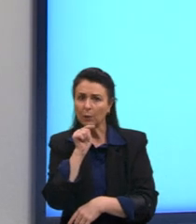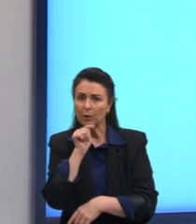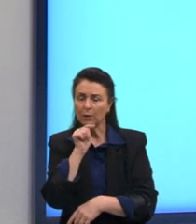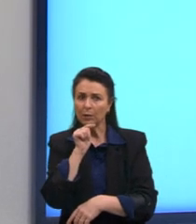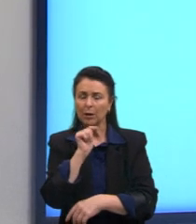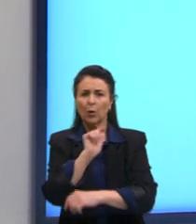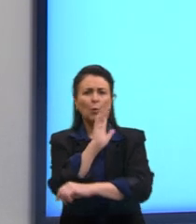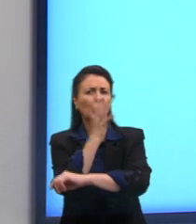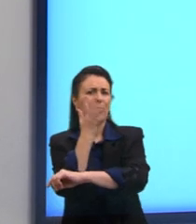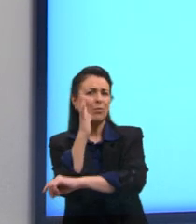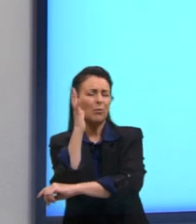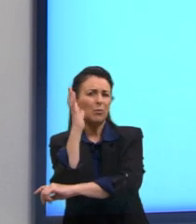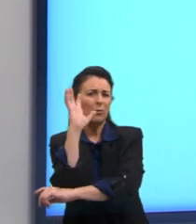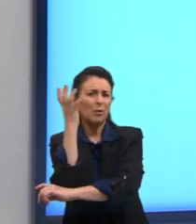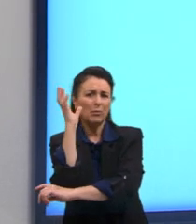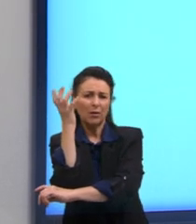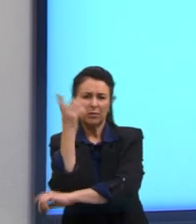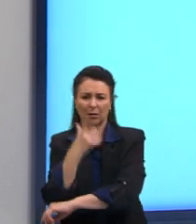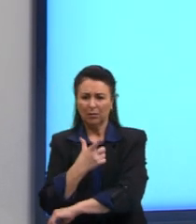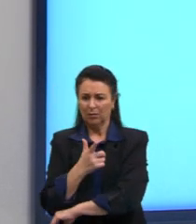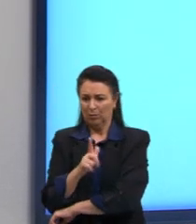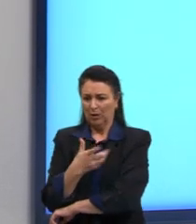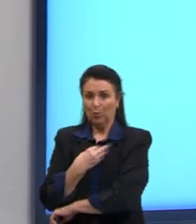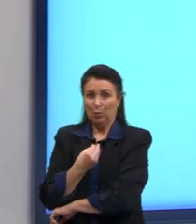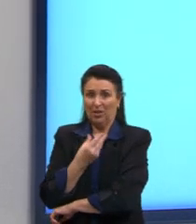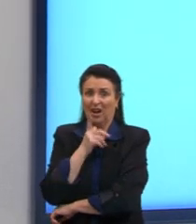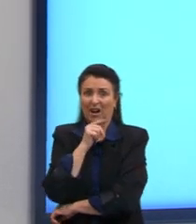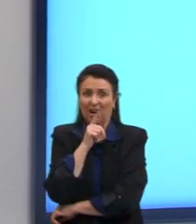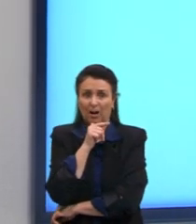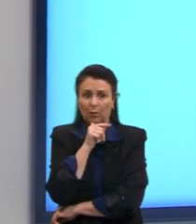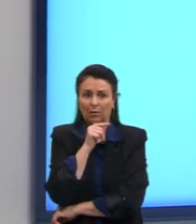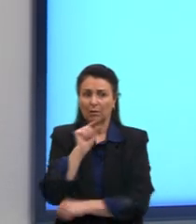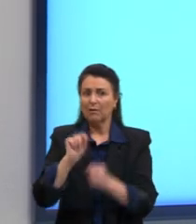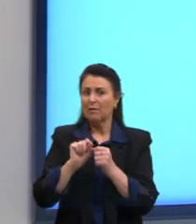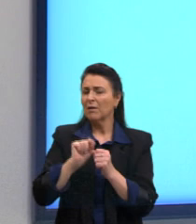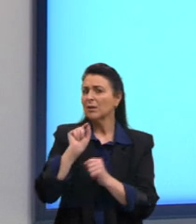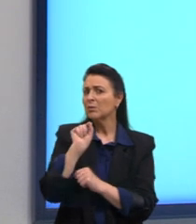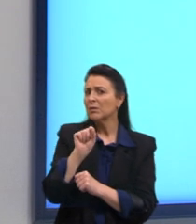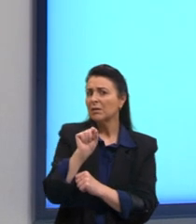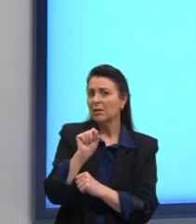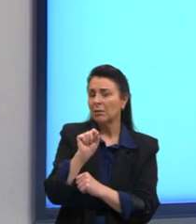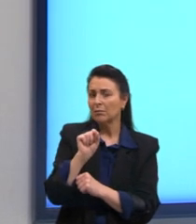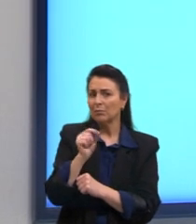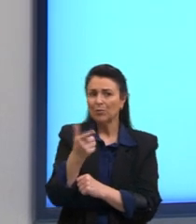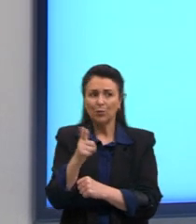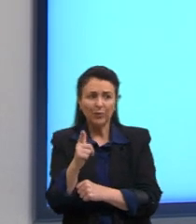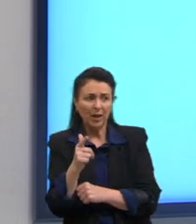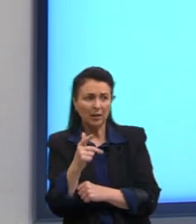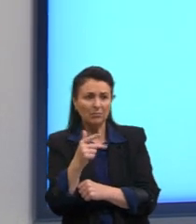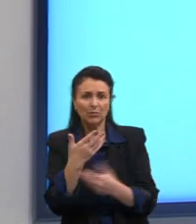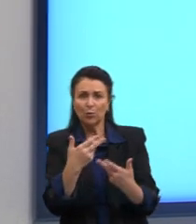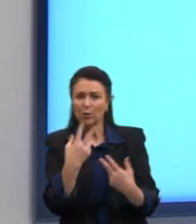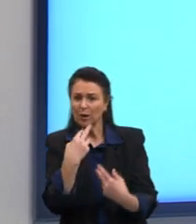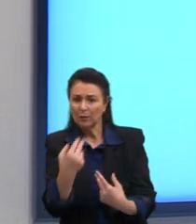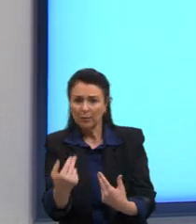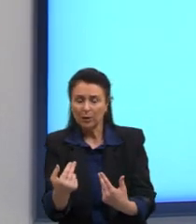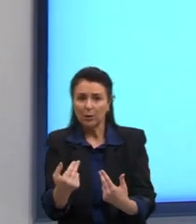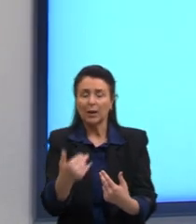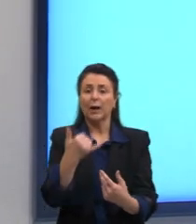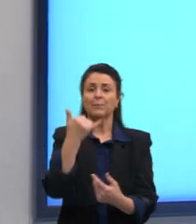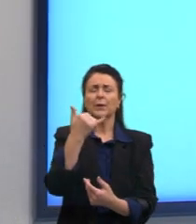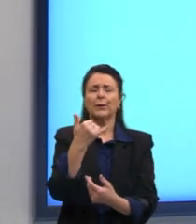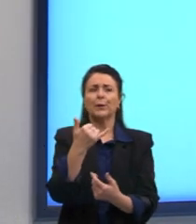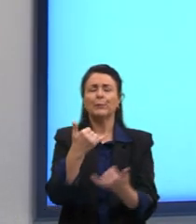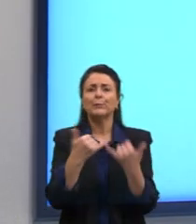planta não tem muita água disponível, o que você faz se não tem muito alimento disponível no mercado? Quando você